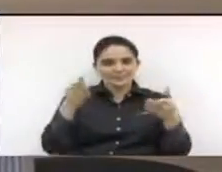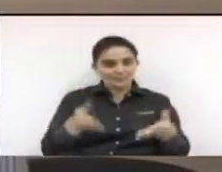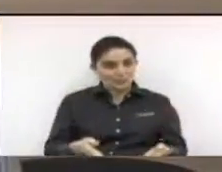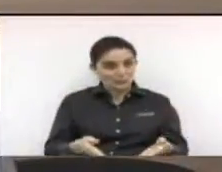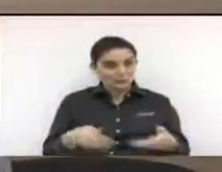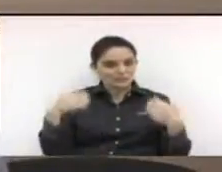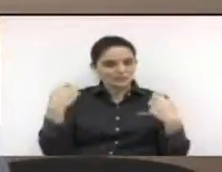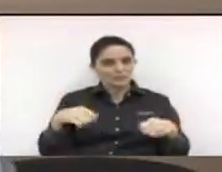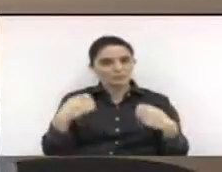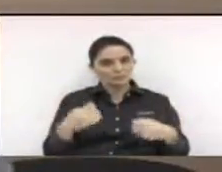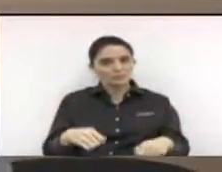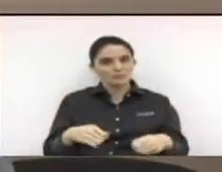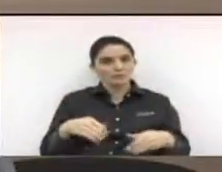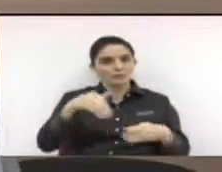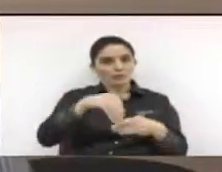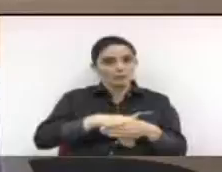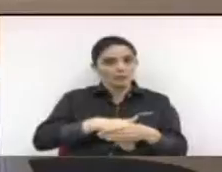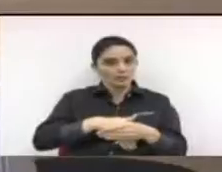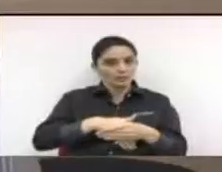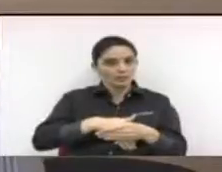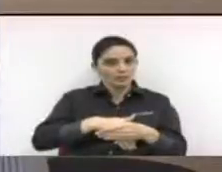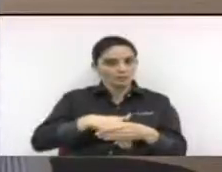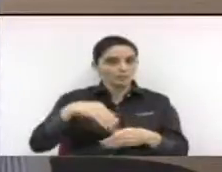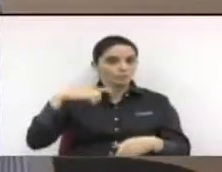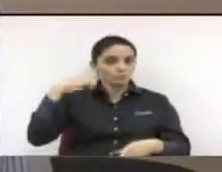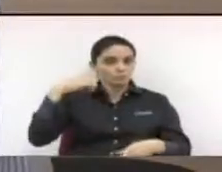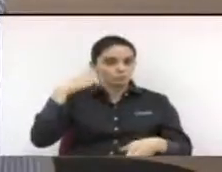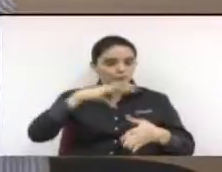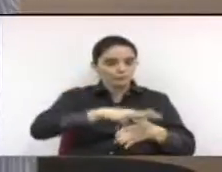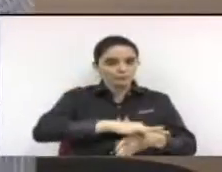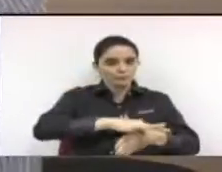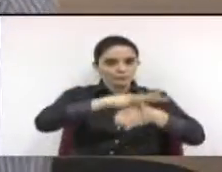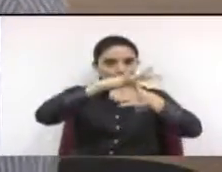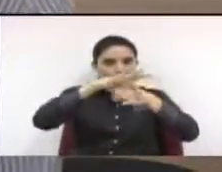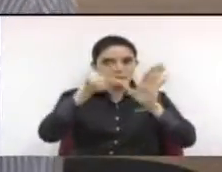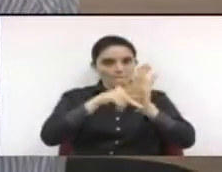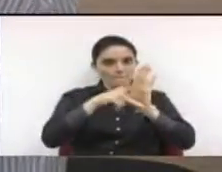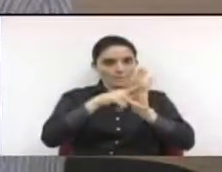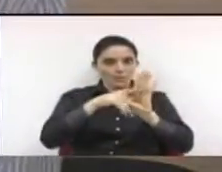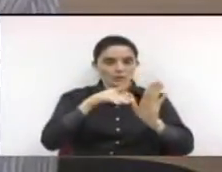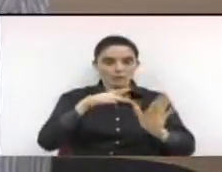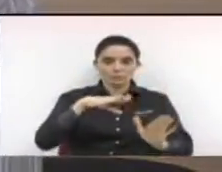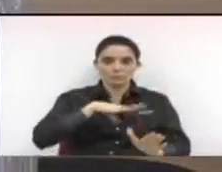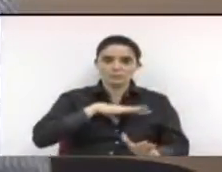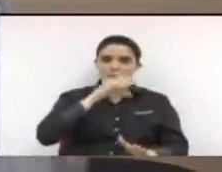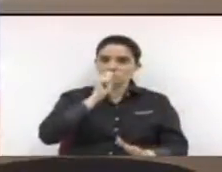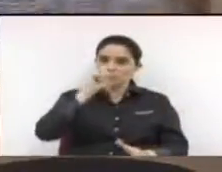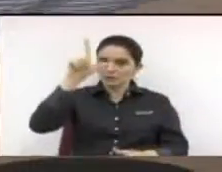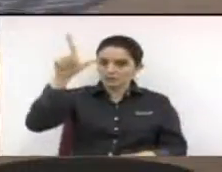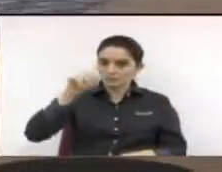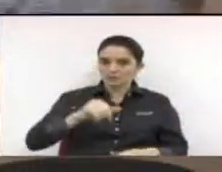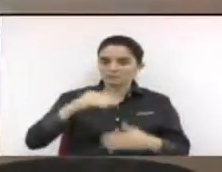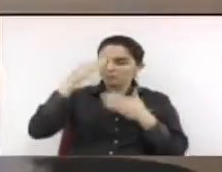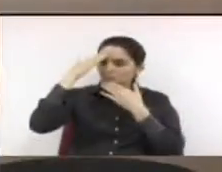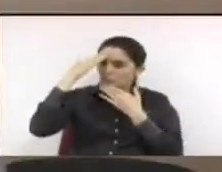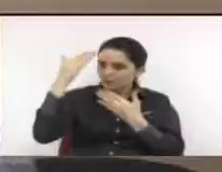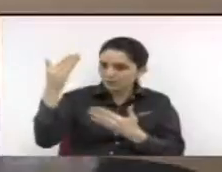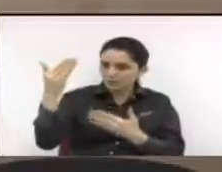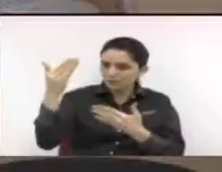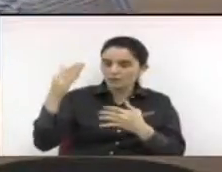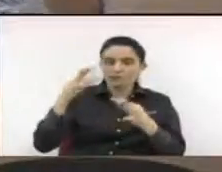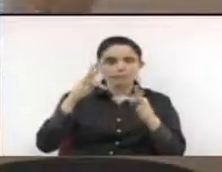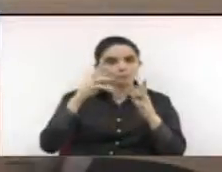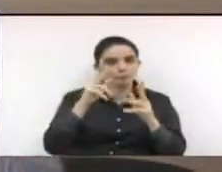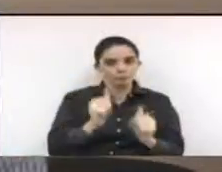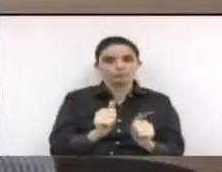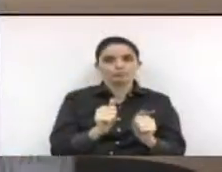hora nós precisamos das nossas lideranças municipais. Obrigado a todos e quanto com este vereador, com o vereador Total do